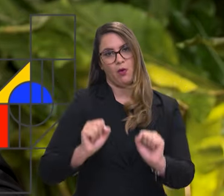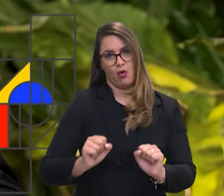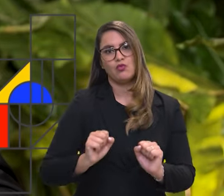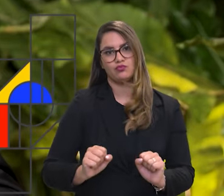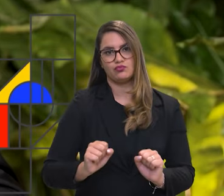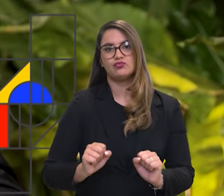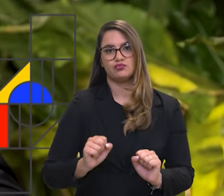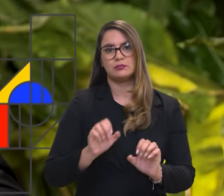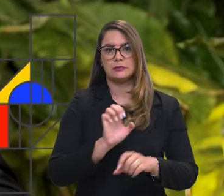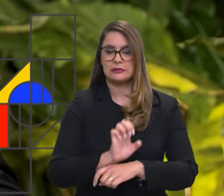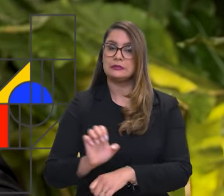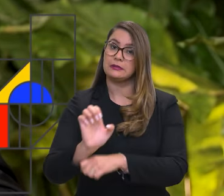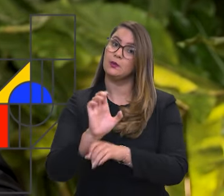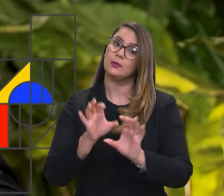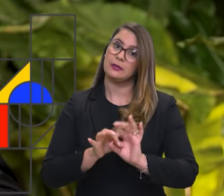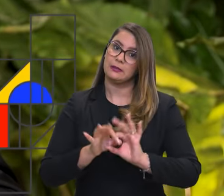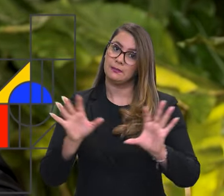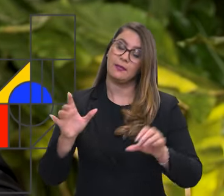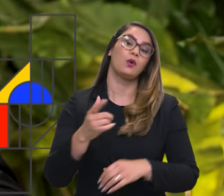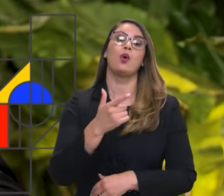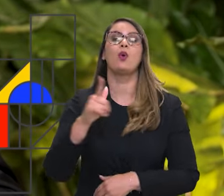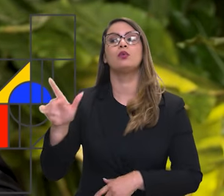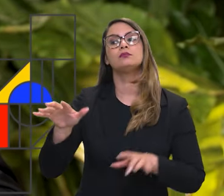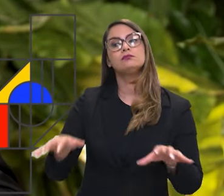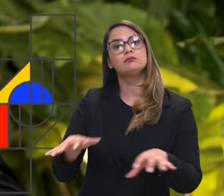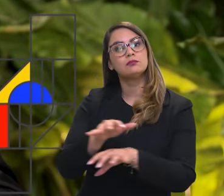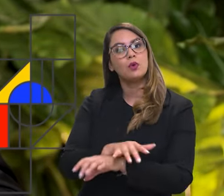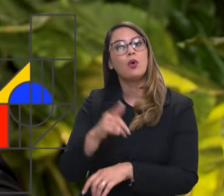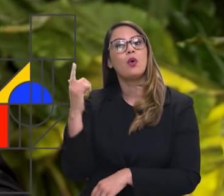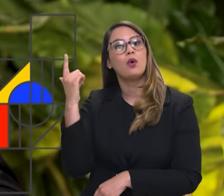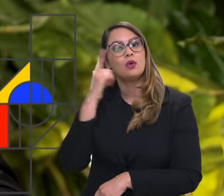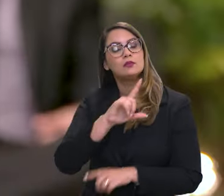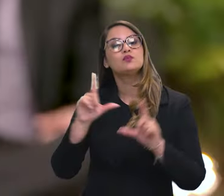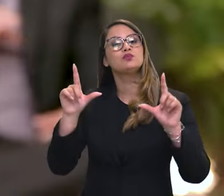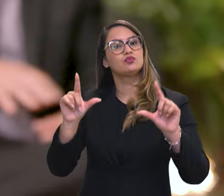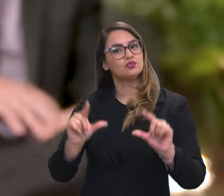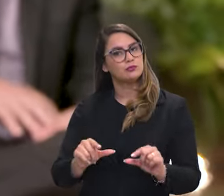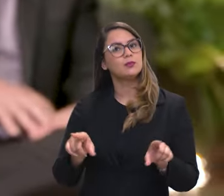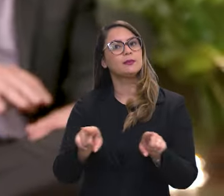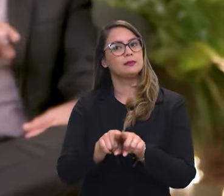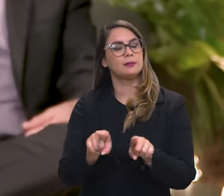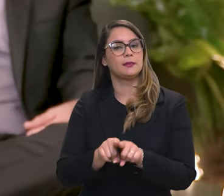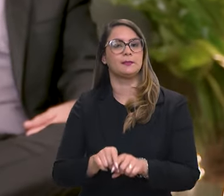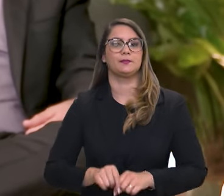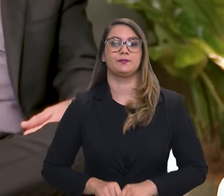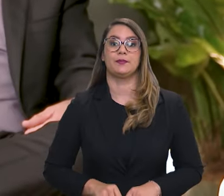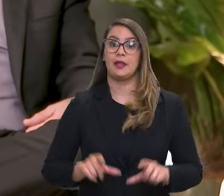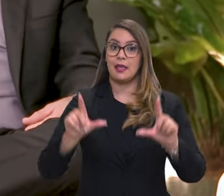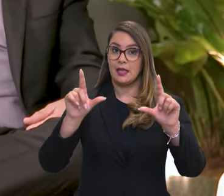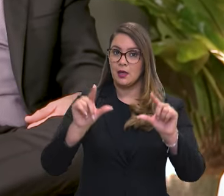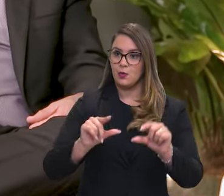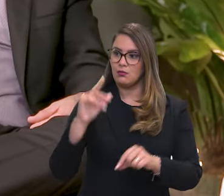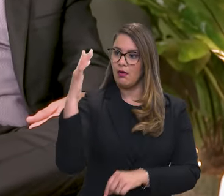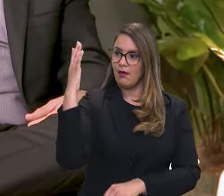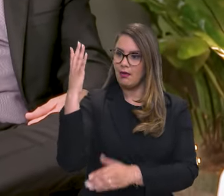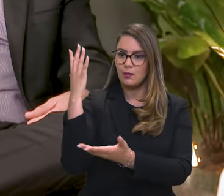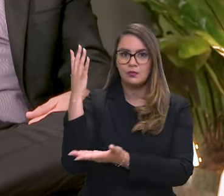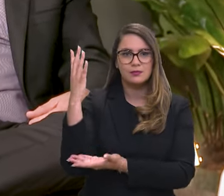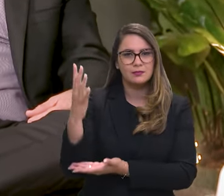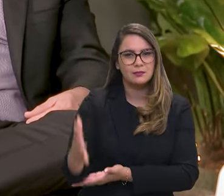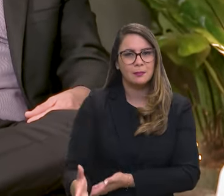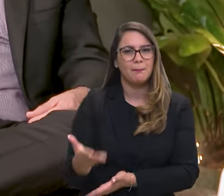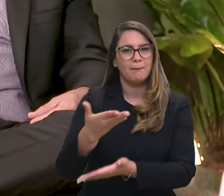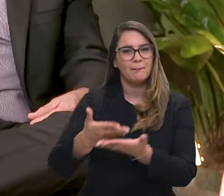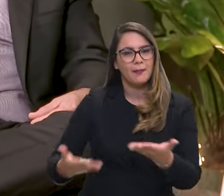Nos outros biomas, a gente também conseguiu reduzir significativamente. Reduzir desmatamento é perda de biodiversidade a menos,